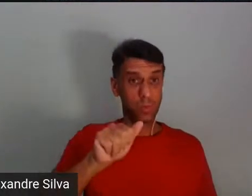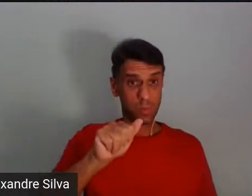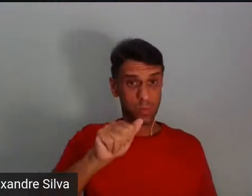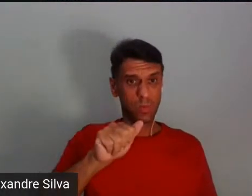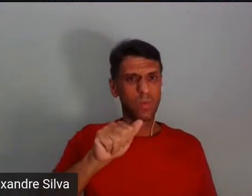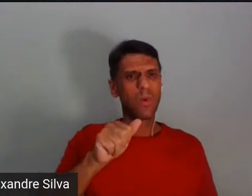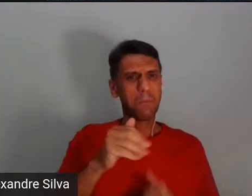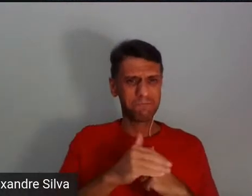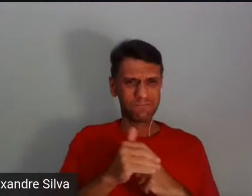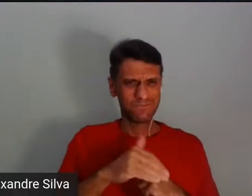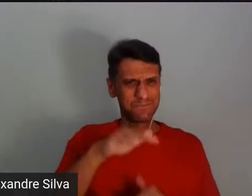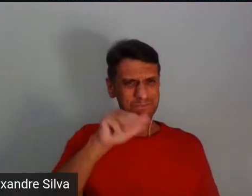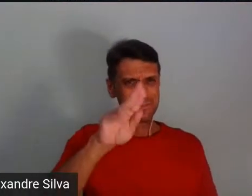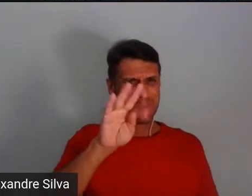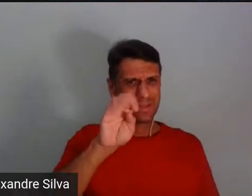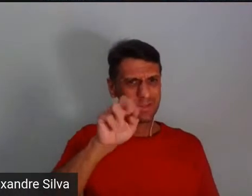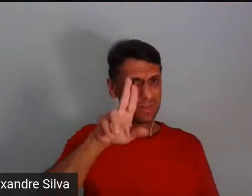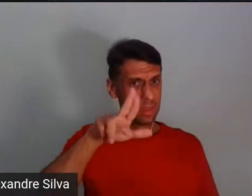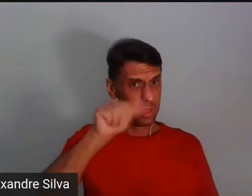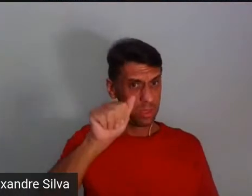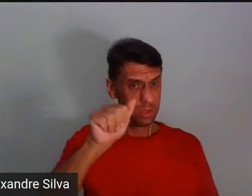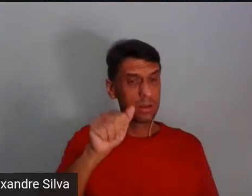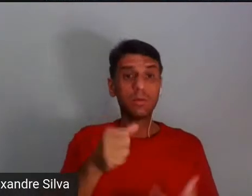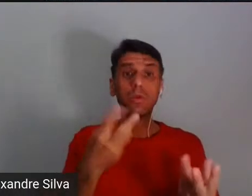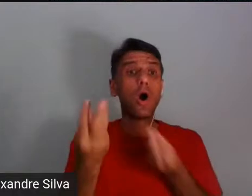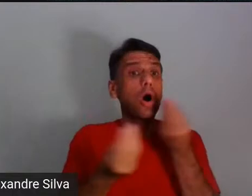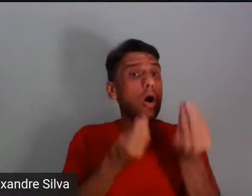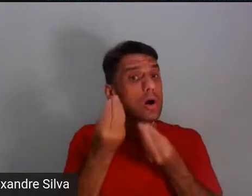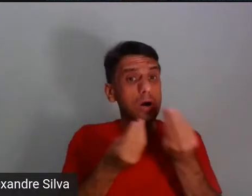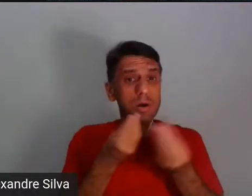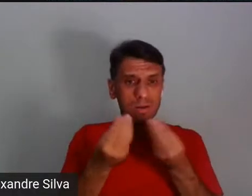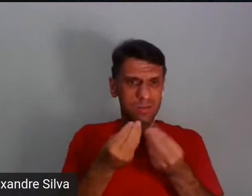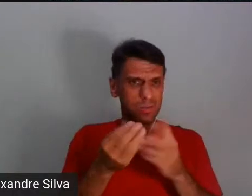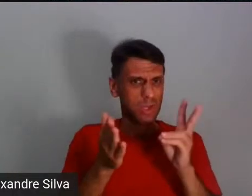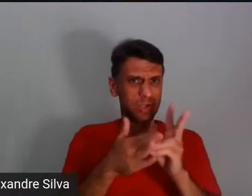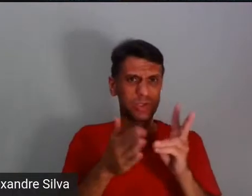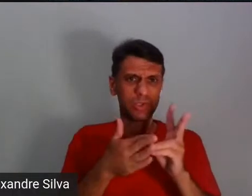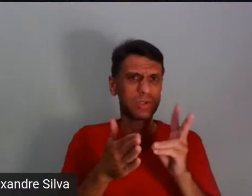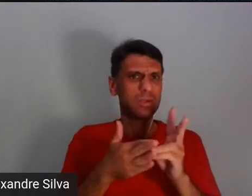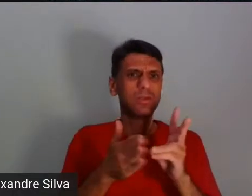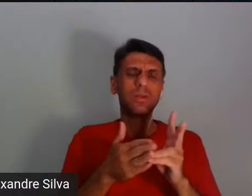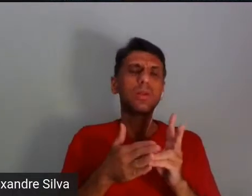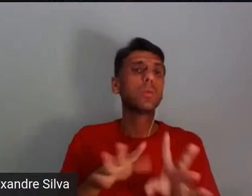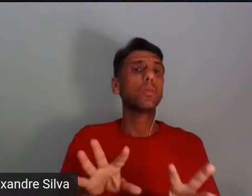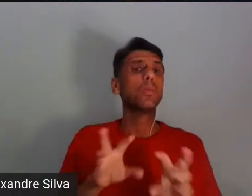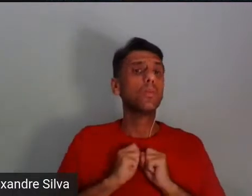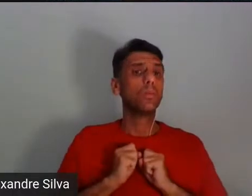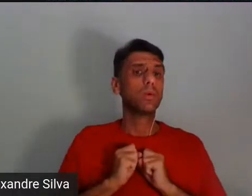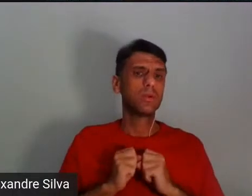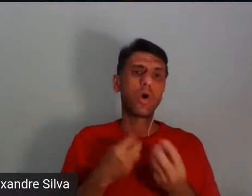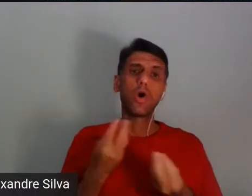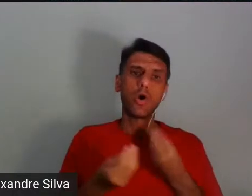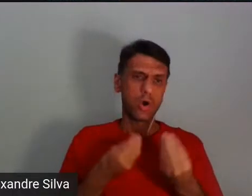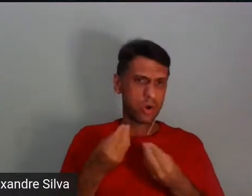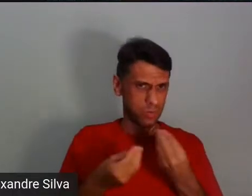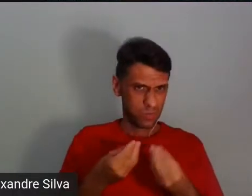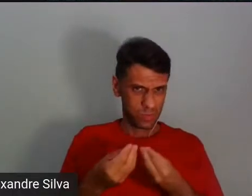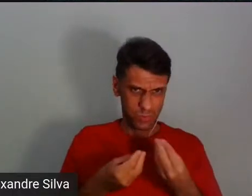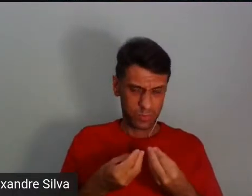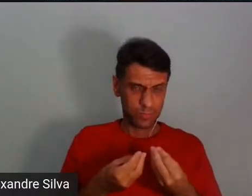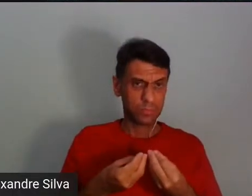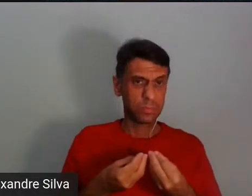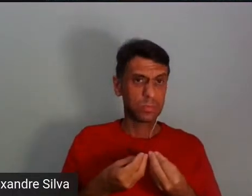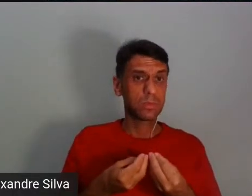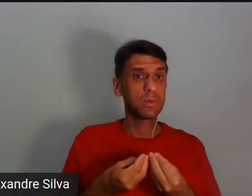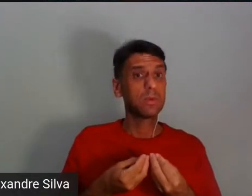já existem estudos que mostram como é que os indígenas, em que sentido os indígenas se apropriam desse conceito. E eu acho